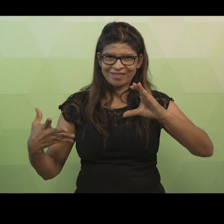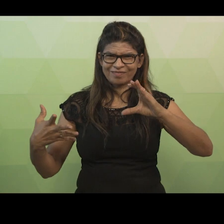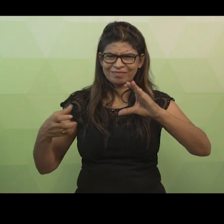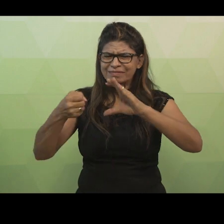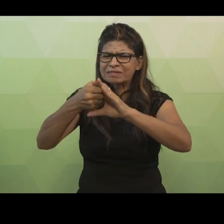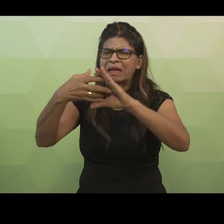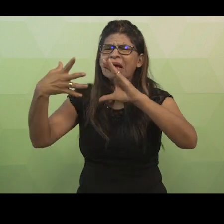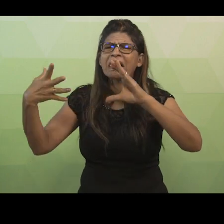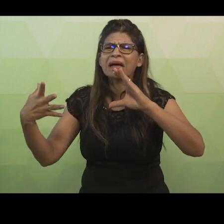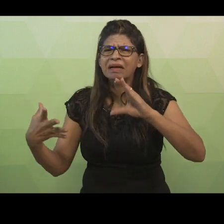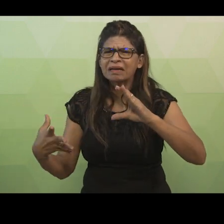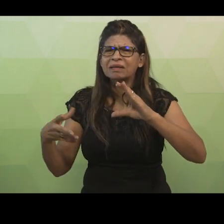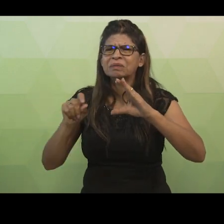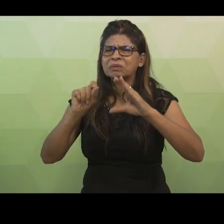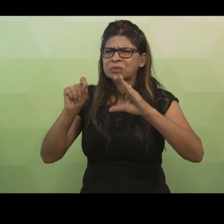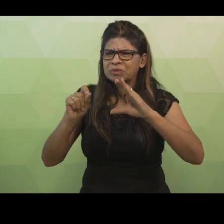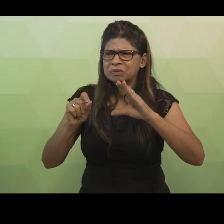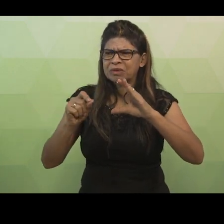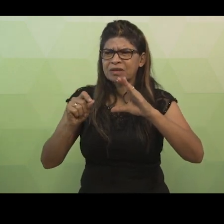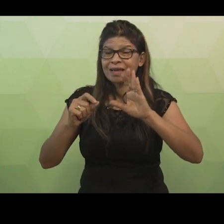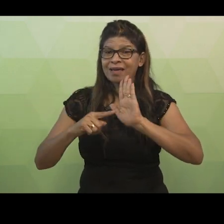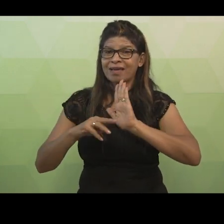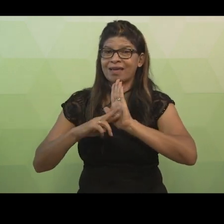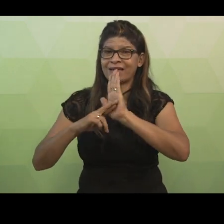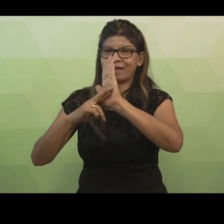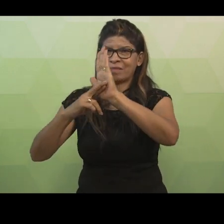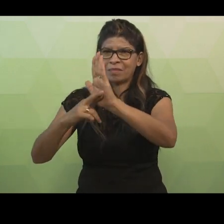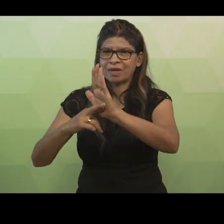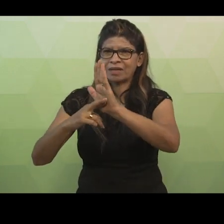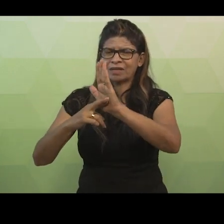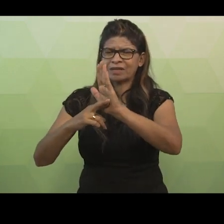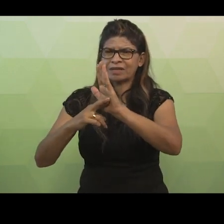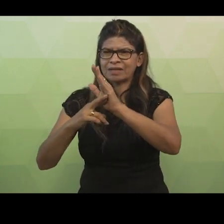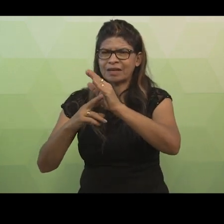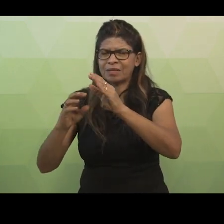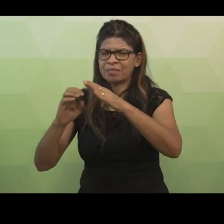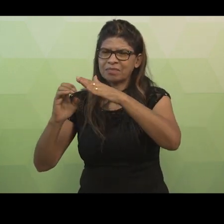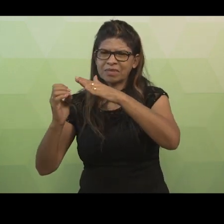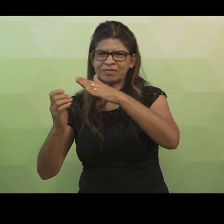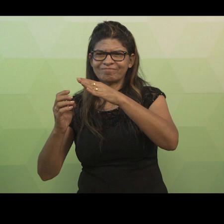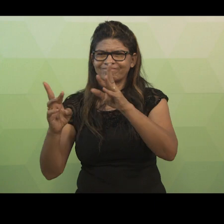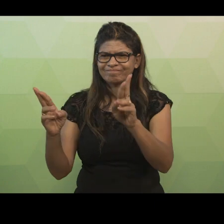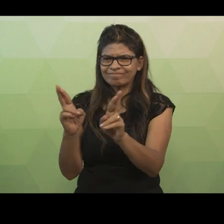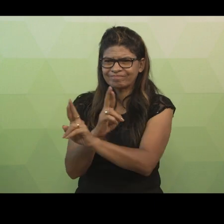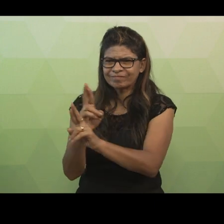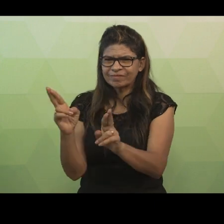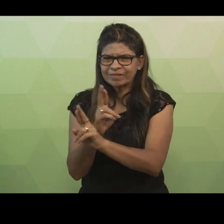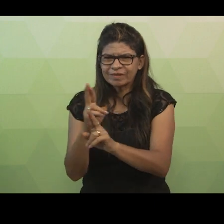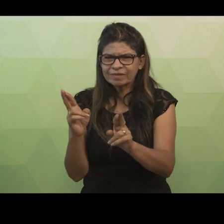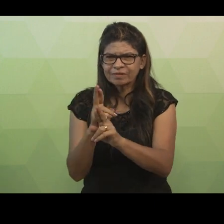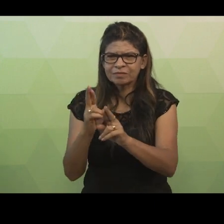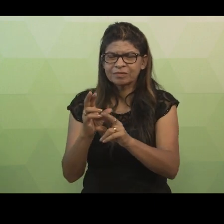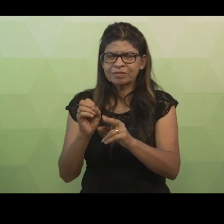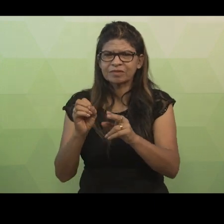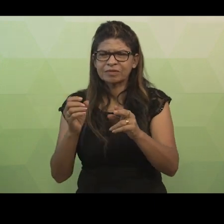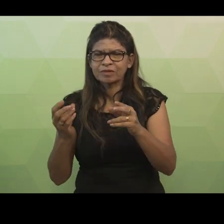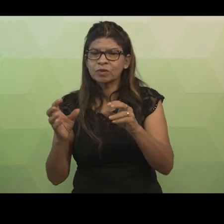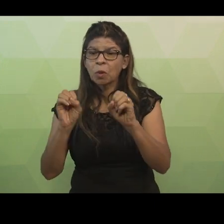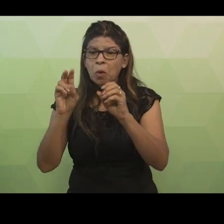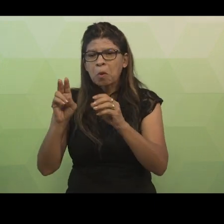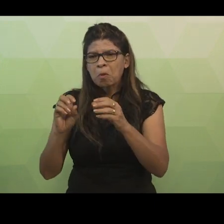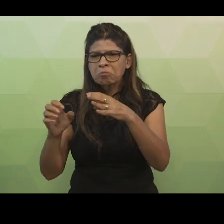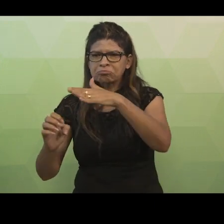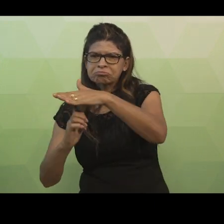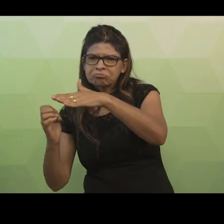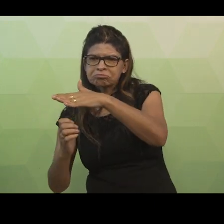atributos, como já vimos, representam as propriedades de uma entidade ou de um relacionamento que está associado a um conjunto